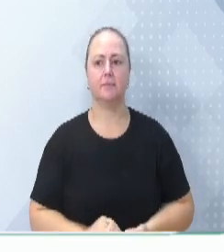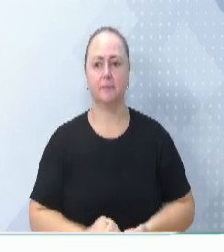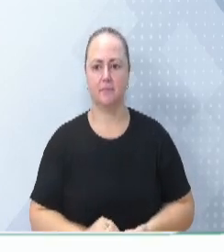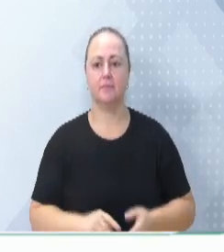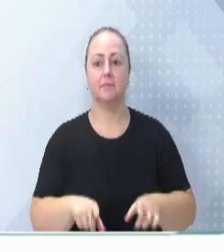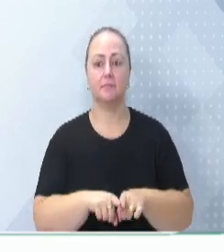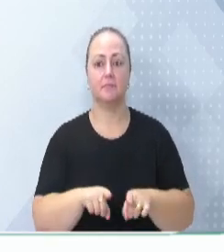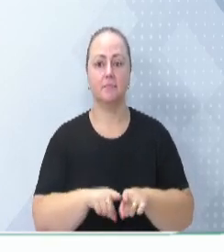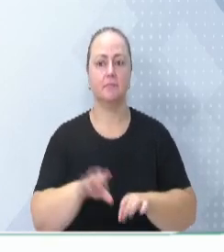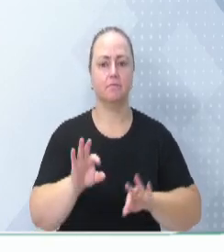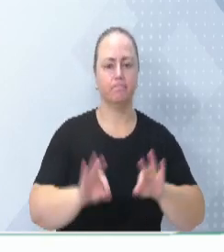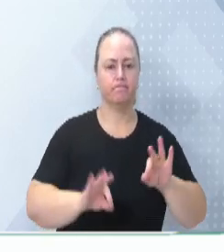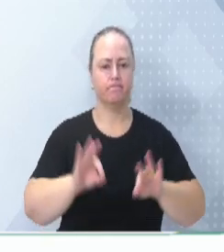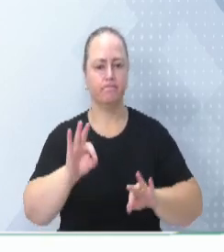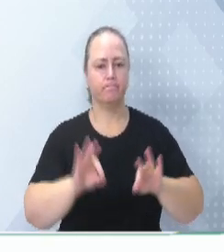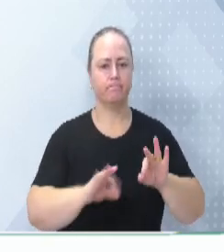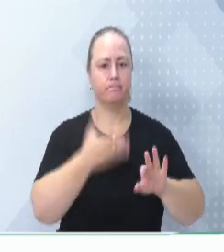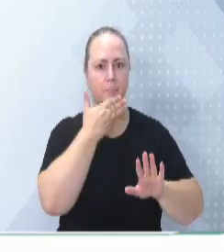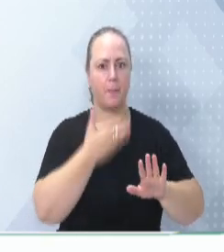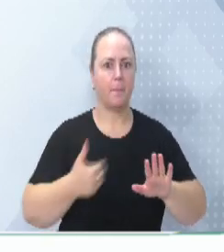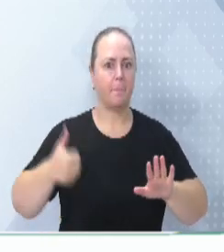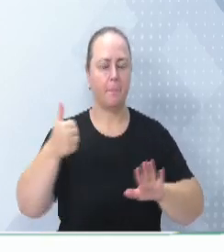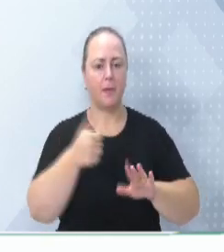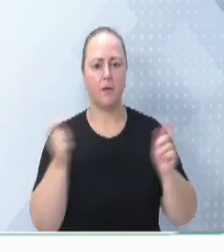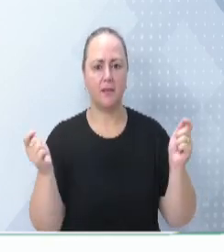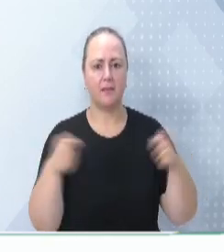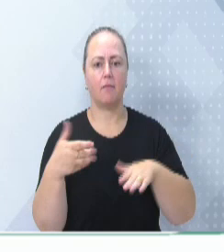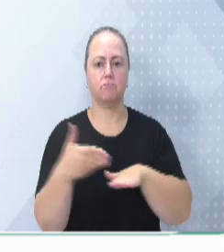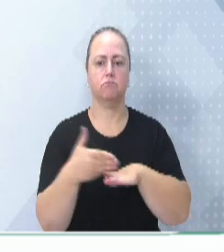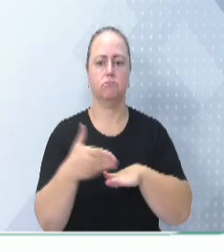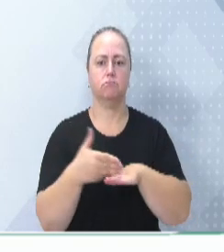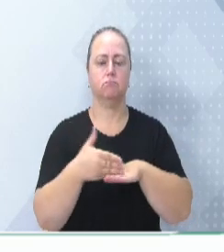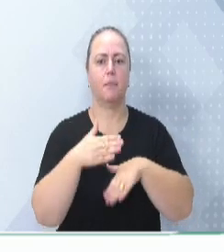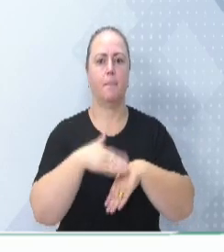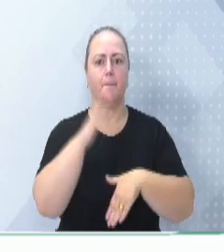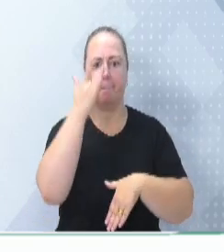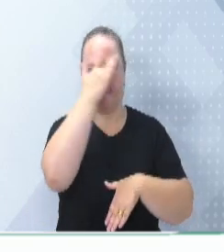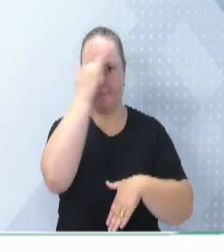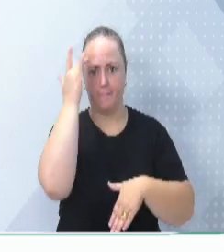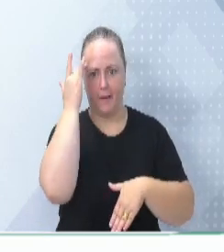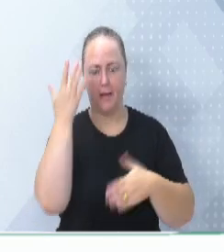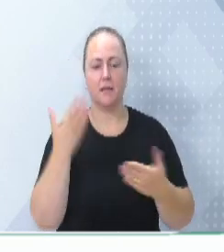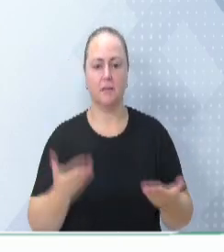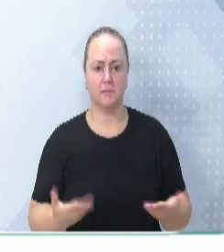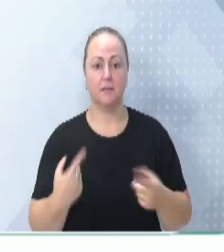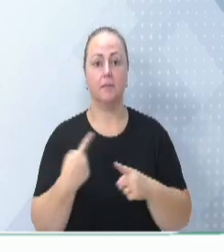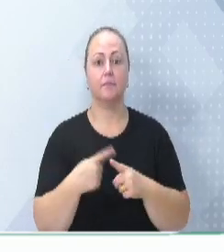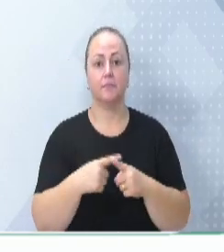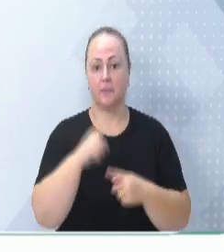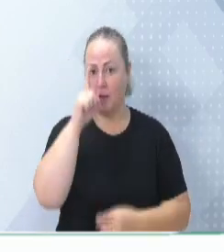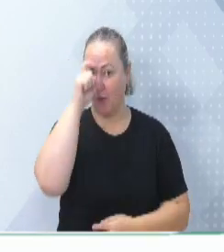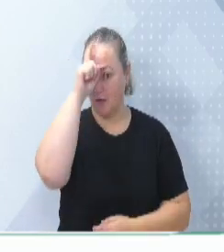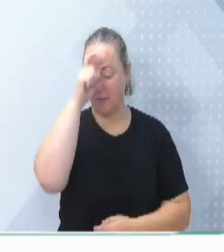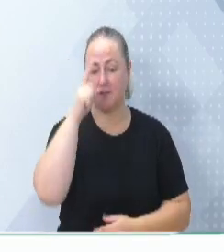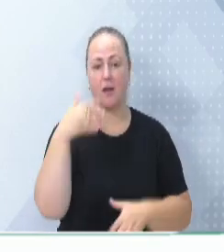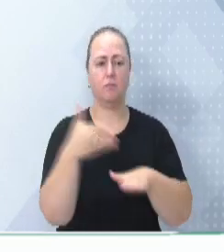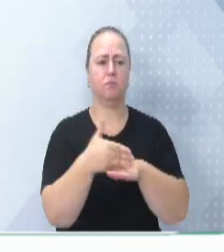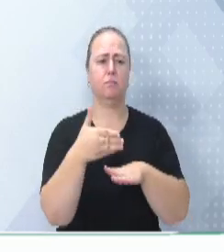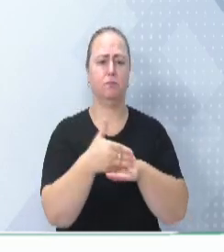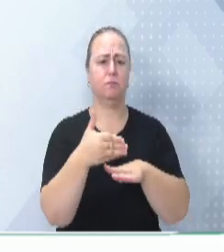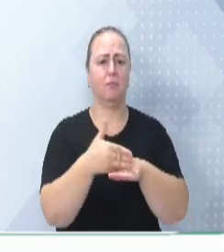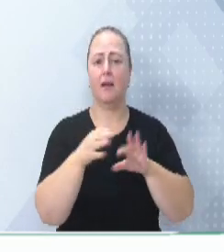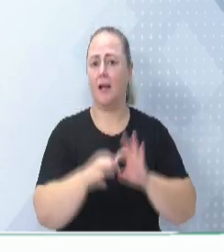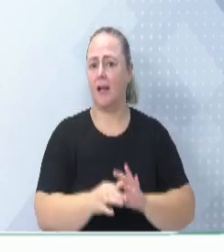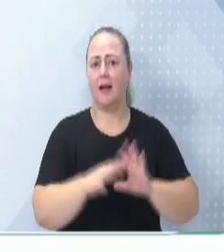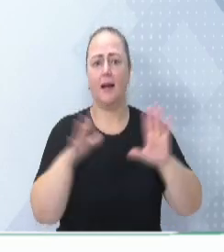logística dele, nós estamos melhorando para poder atender mais pessoas, porque o hospital é porta aberta. Todo, a gente não sabe quando